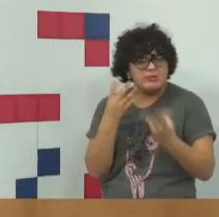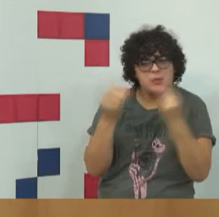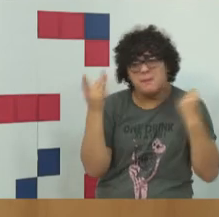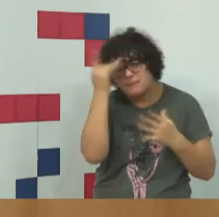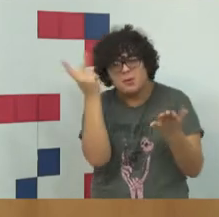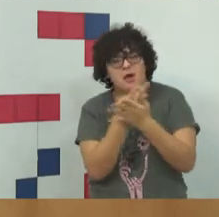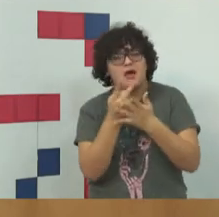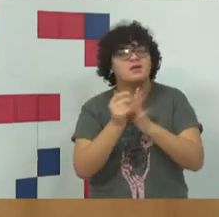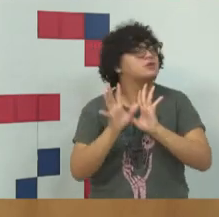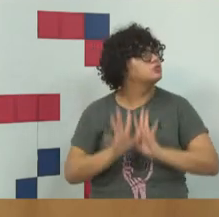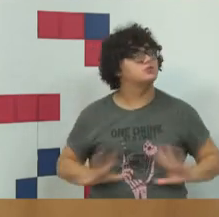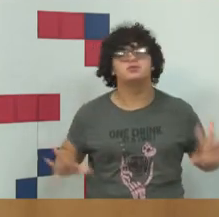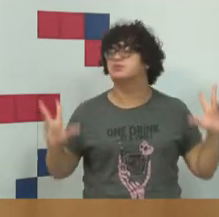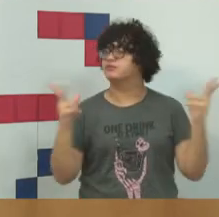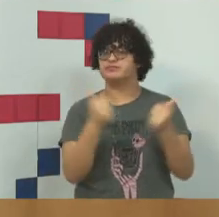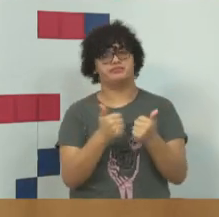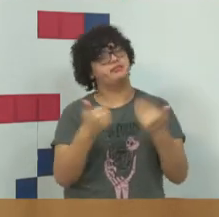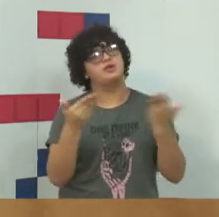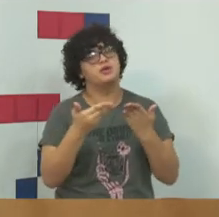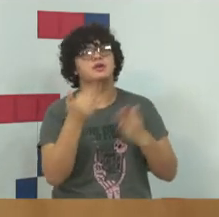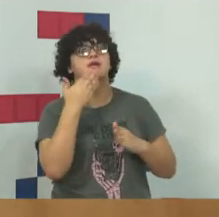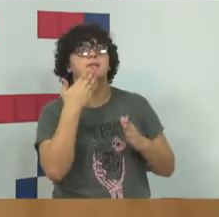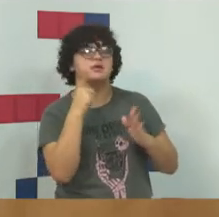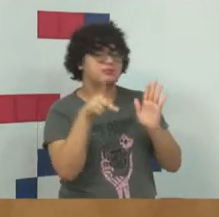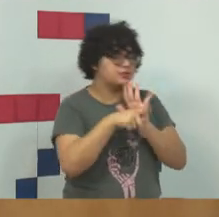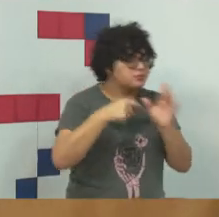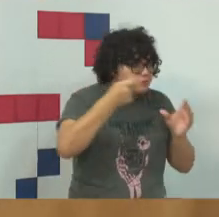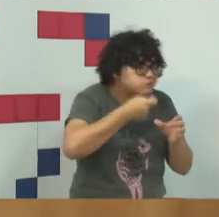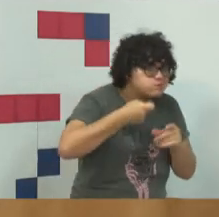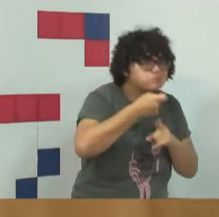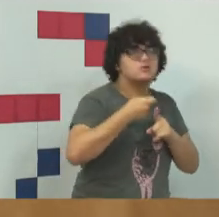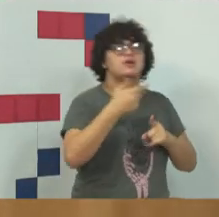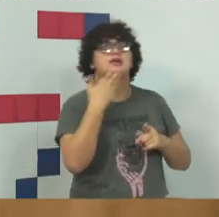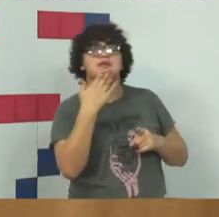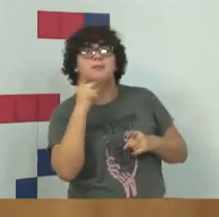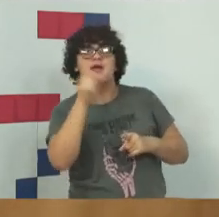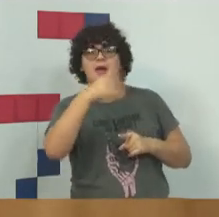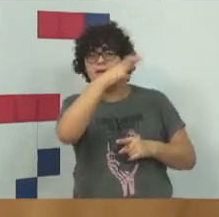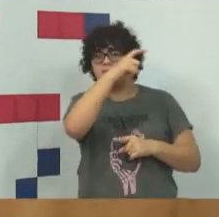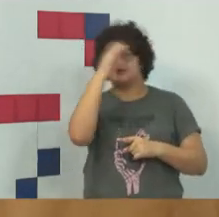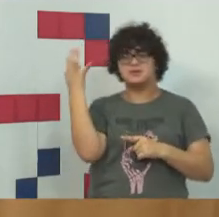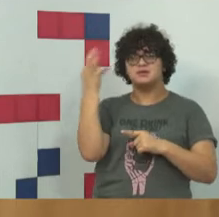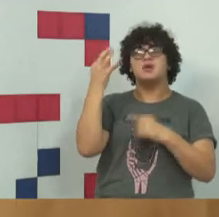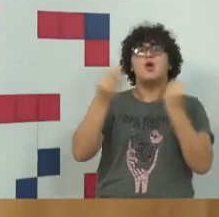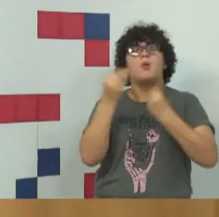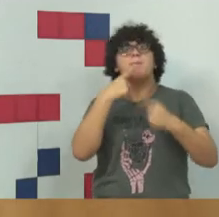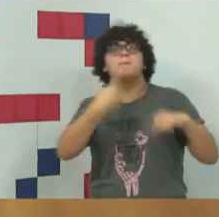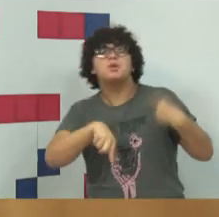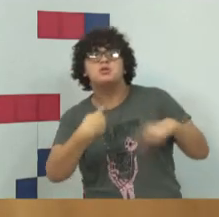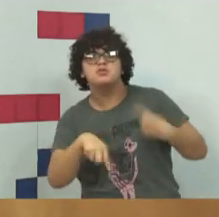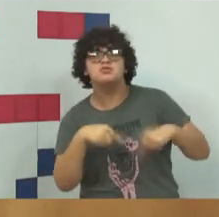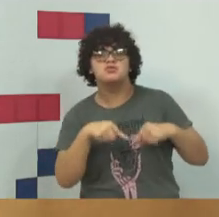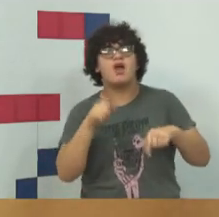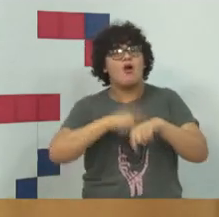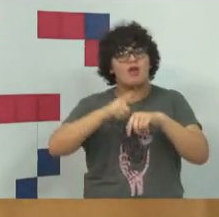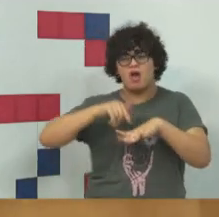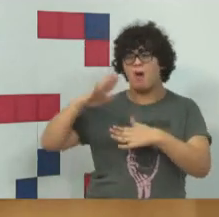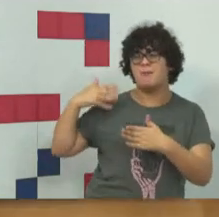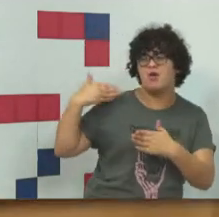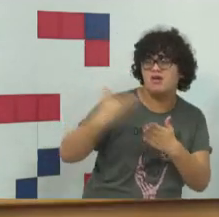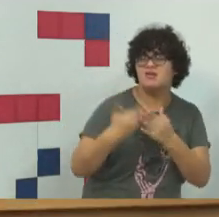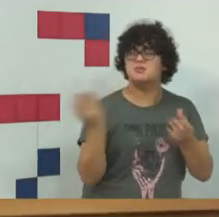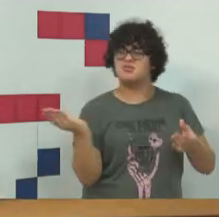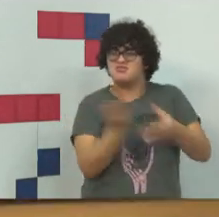estuda toda uma parte geral, você estuda criminologia, você estuda vitimologia, a vítima dogmática, política criminal, processo penal,